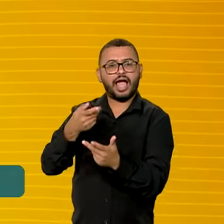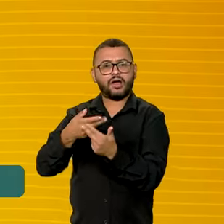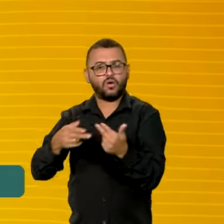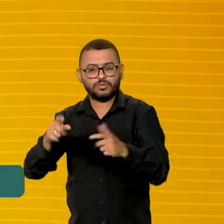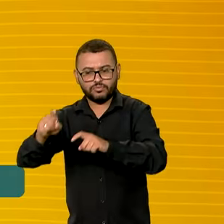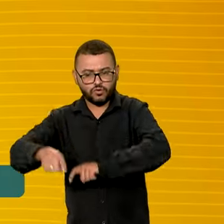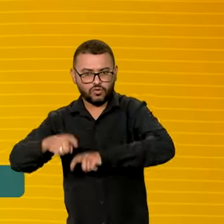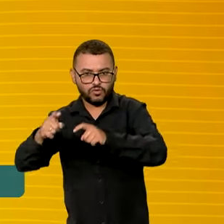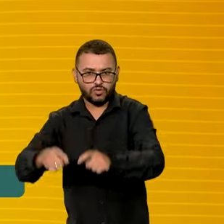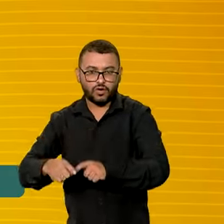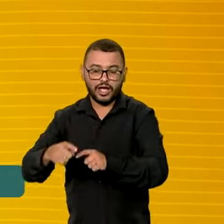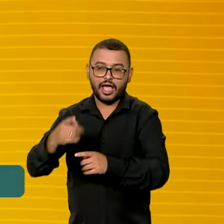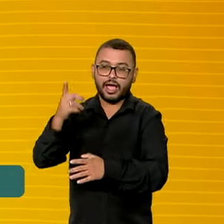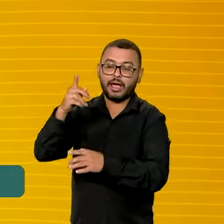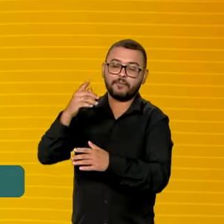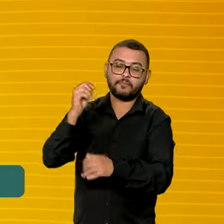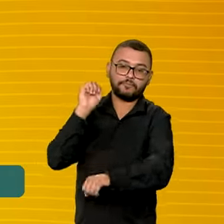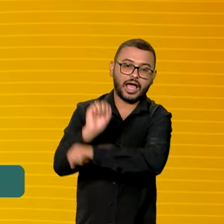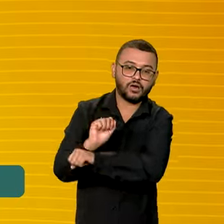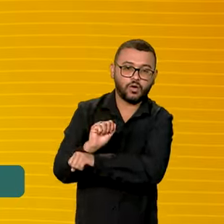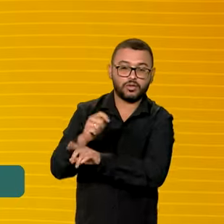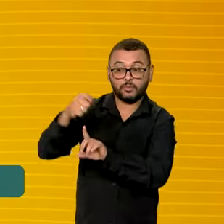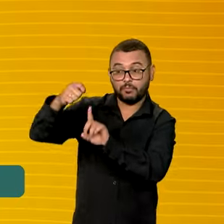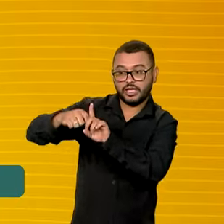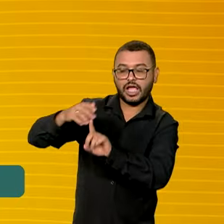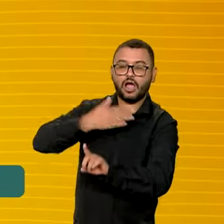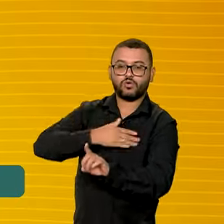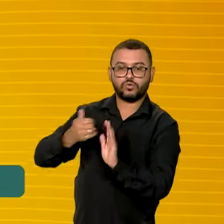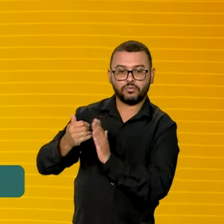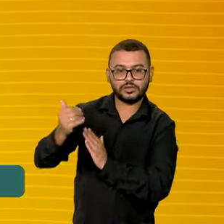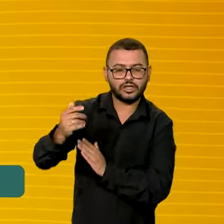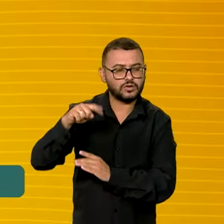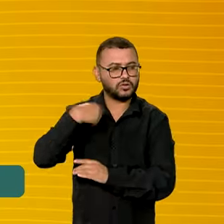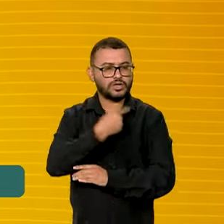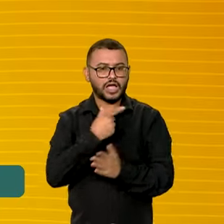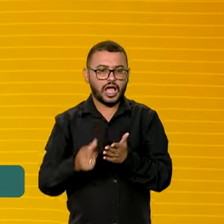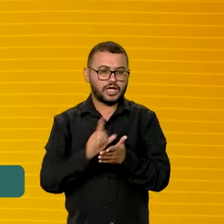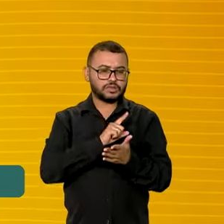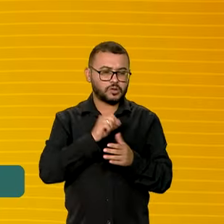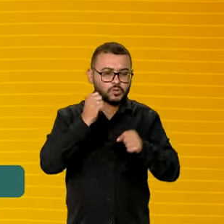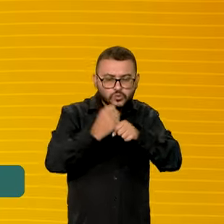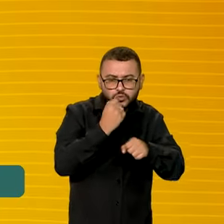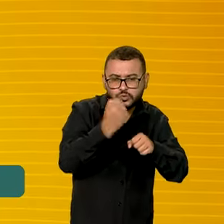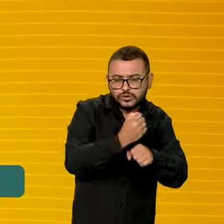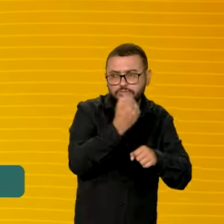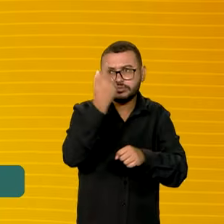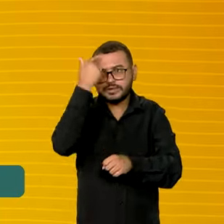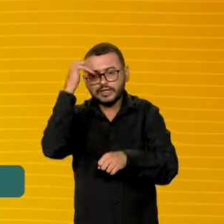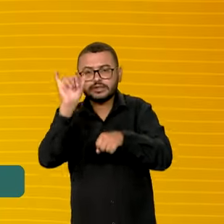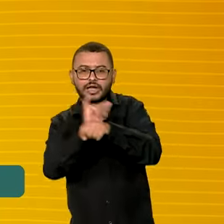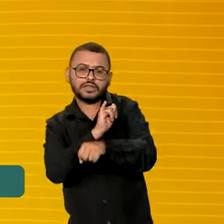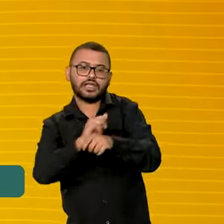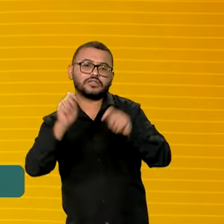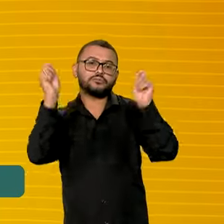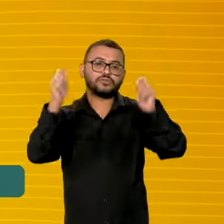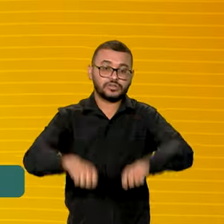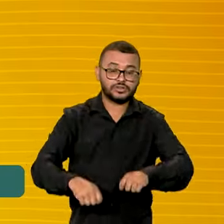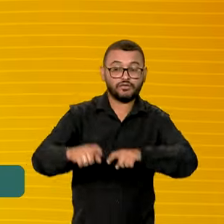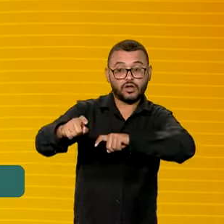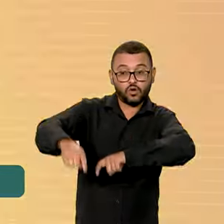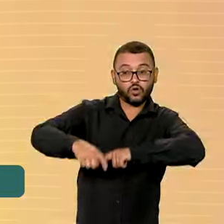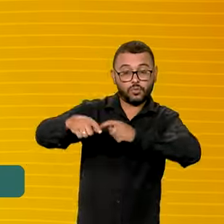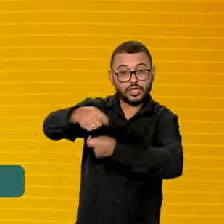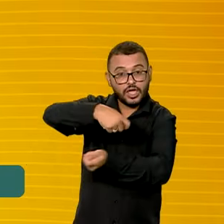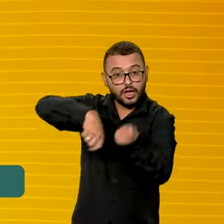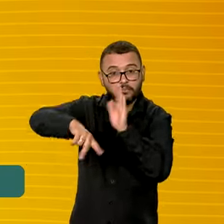dos produtores, até meados de agosto, para que a gente possa construir quais as soluções específicas para cada setor da economia da